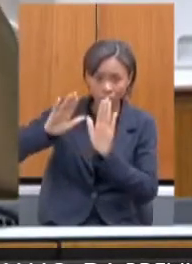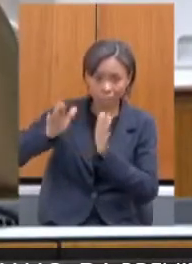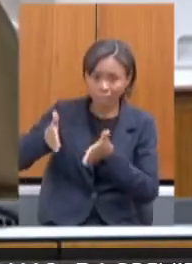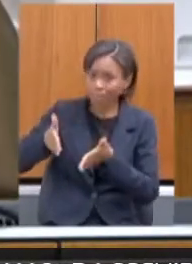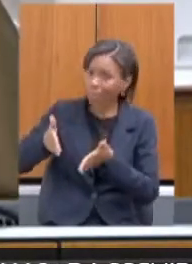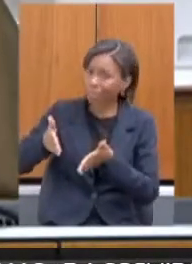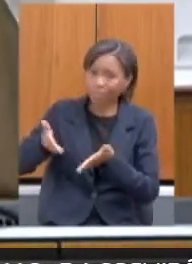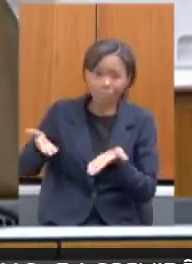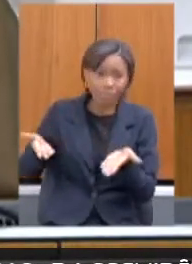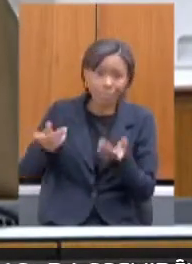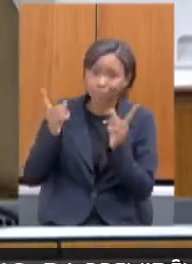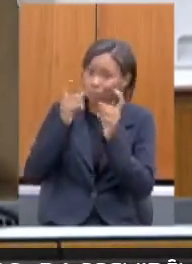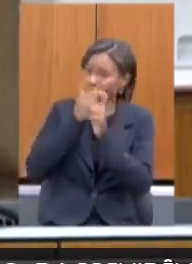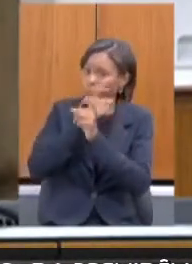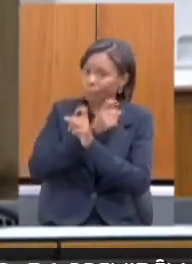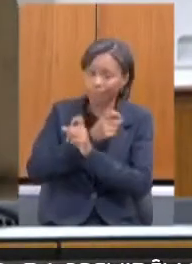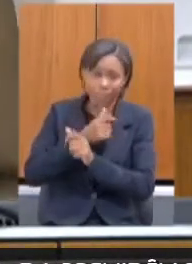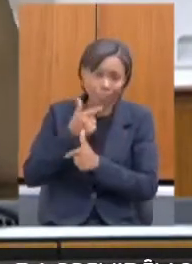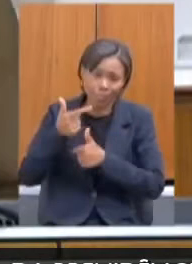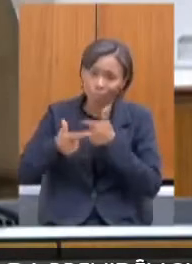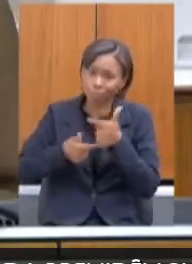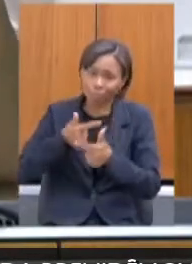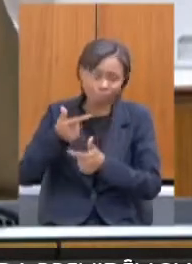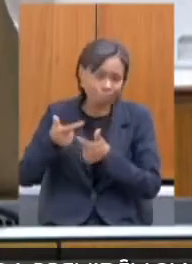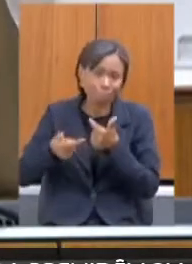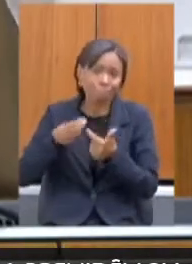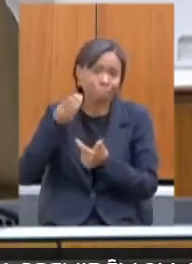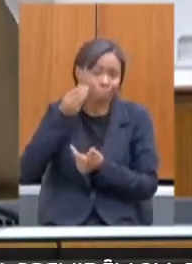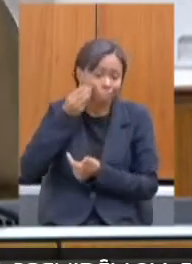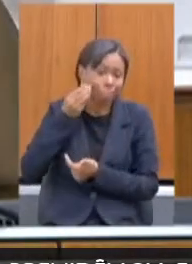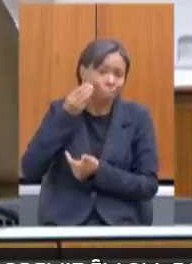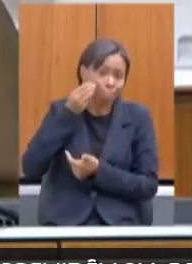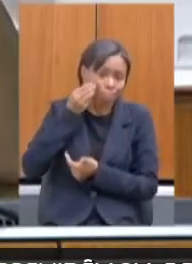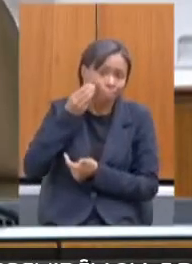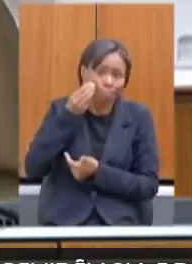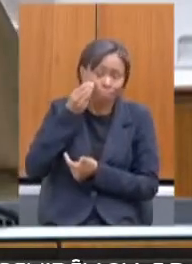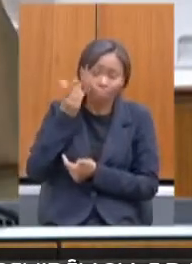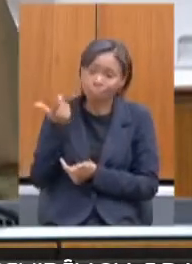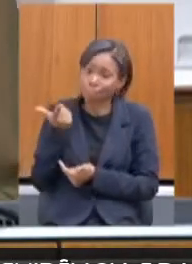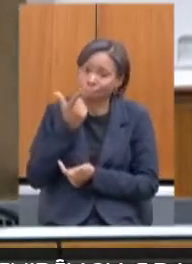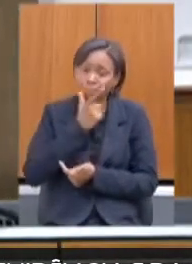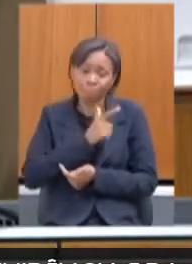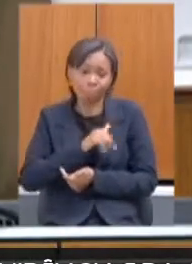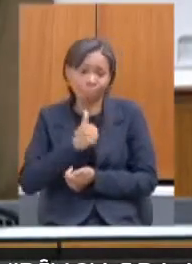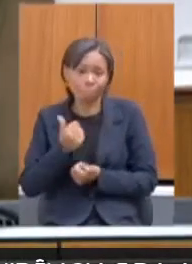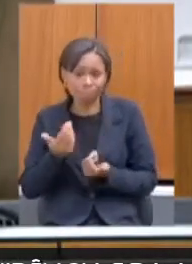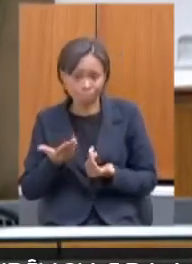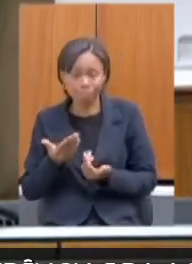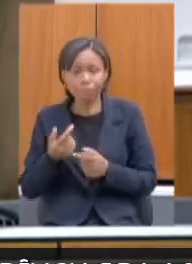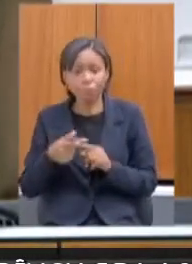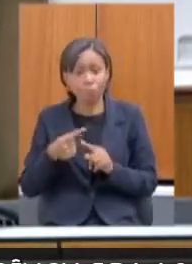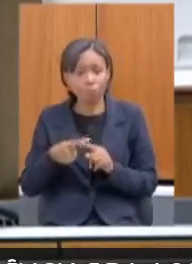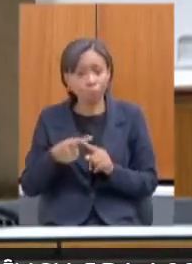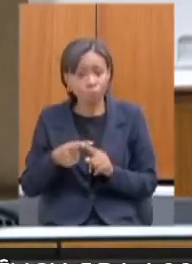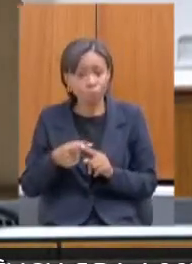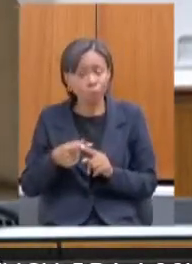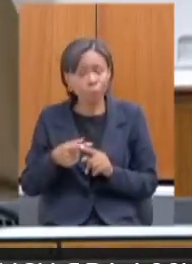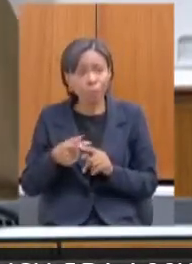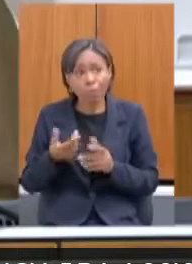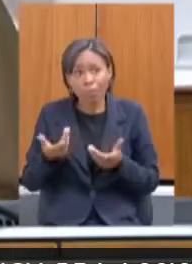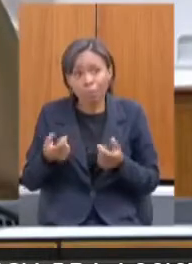tudo e não se foi conseguido. Então, nós precisamos fortalecer a mesa de diálogo nessa conversa antes, anterior à